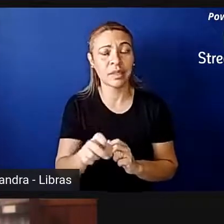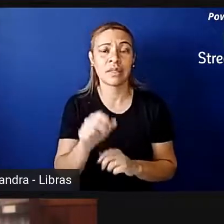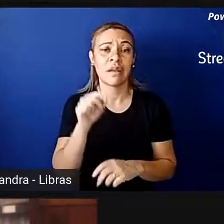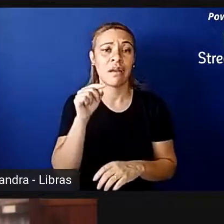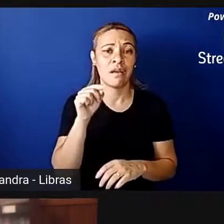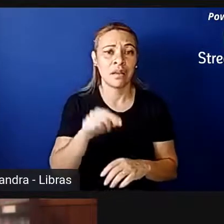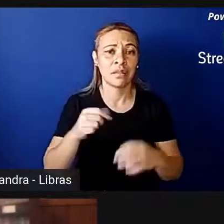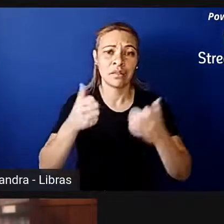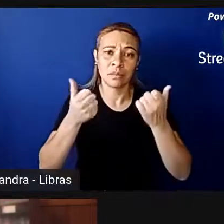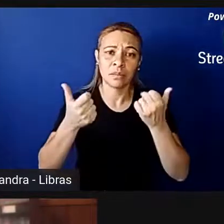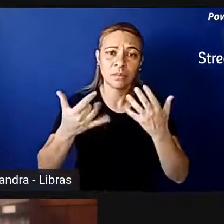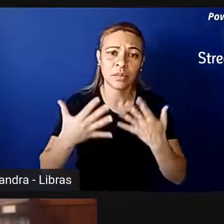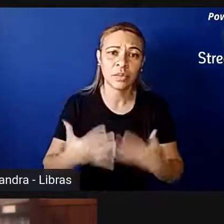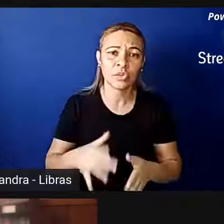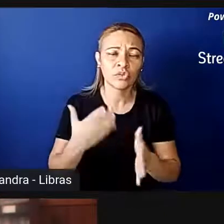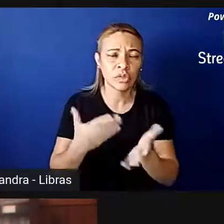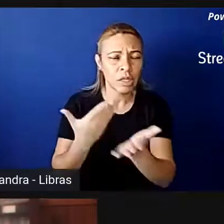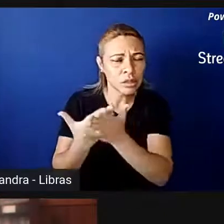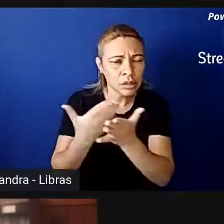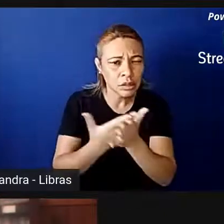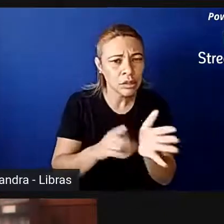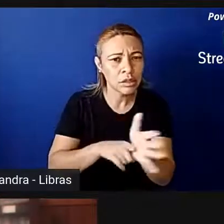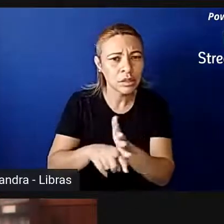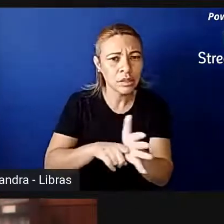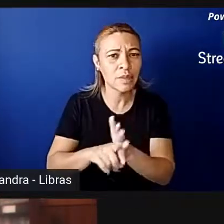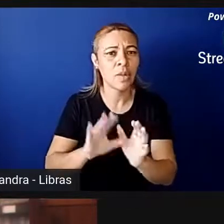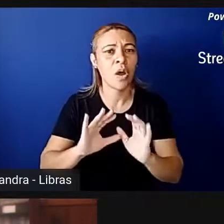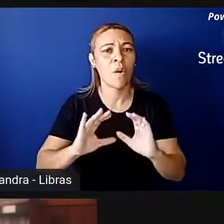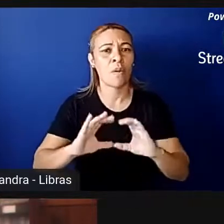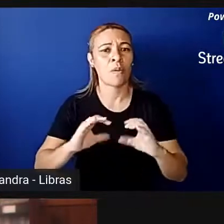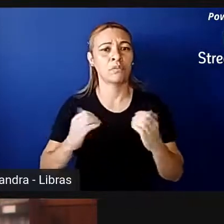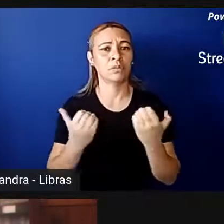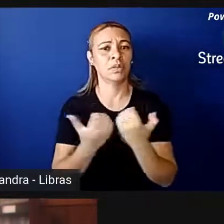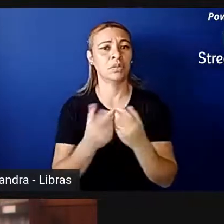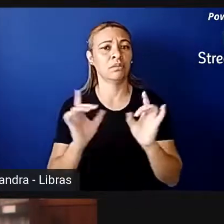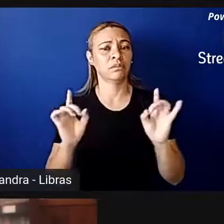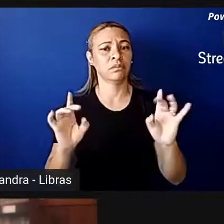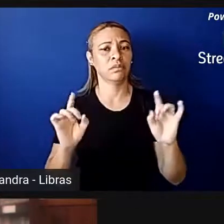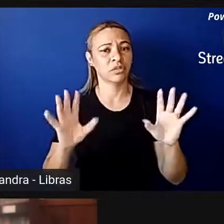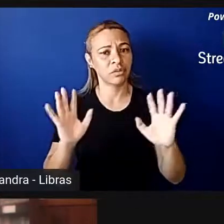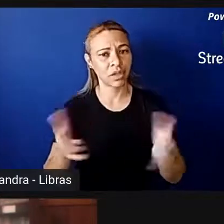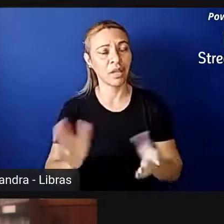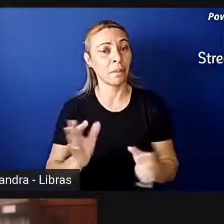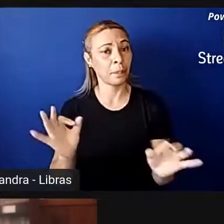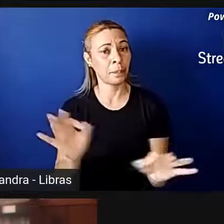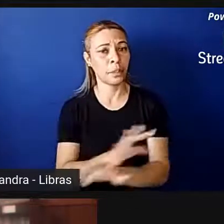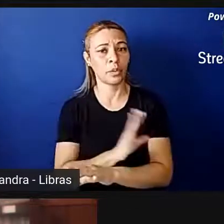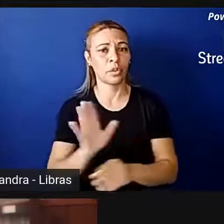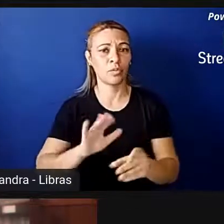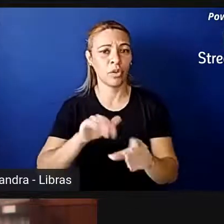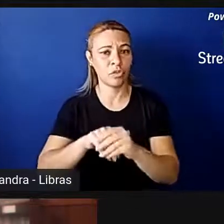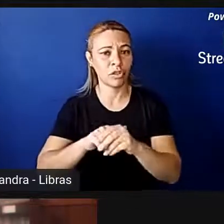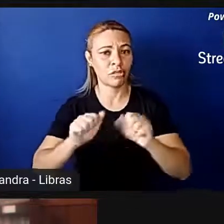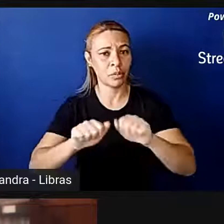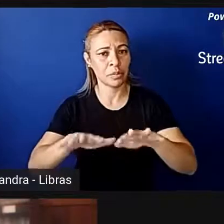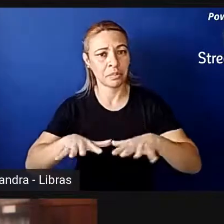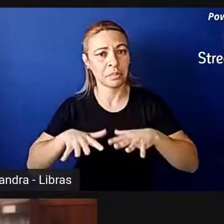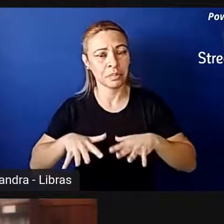que já foi examinada na Comissão Especial na Câmara e que está pronta para ser votada no plenário, né,